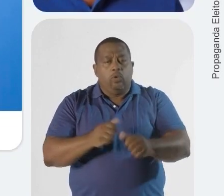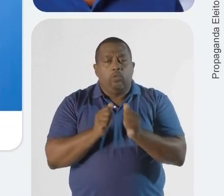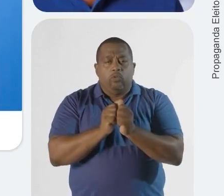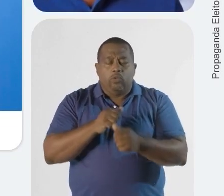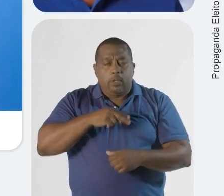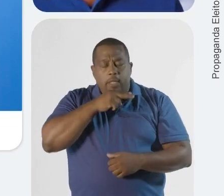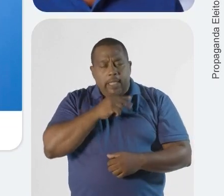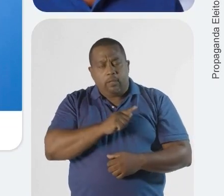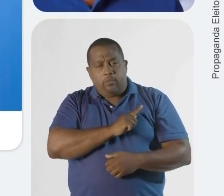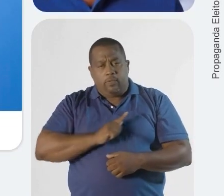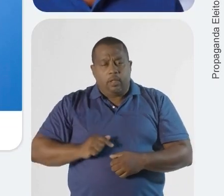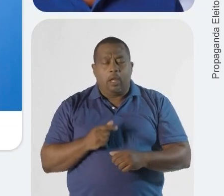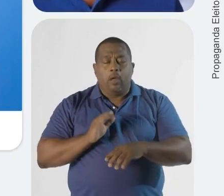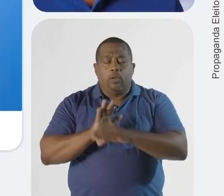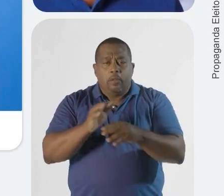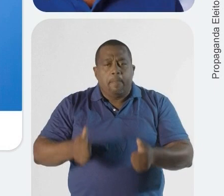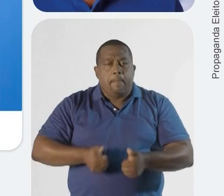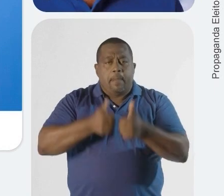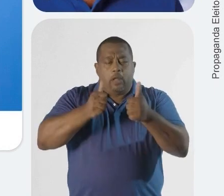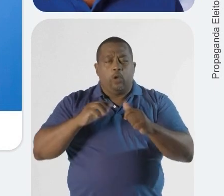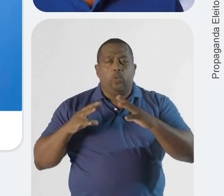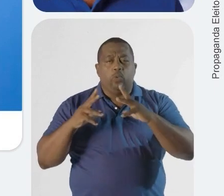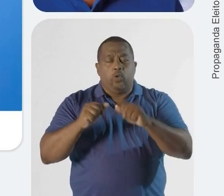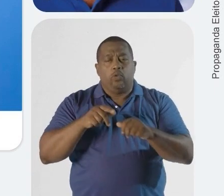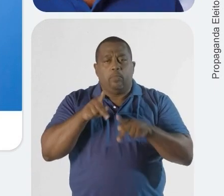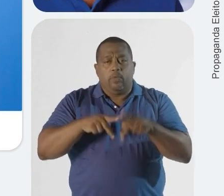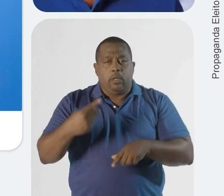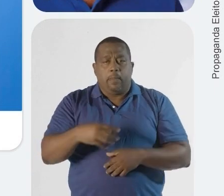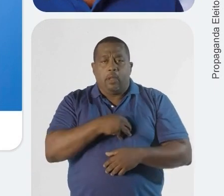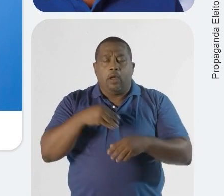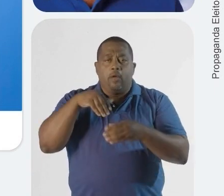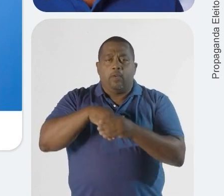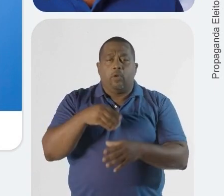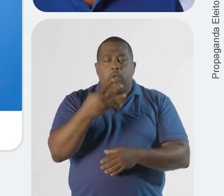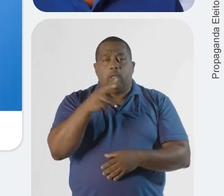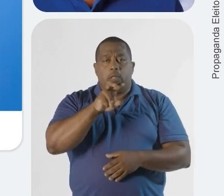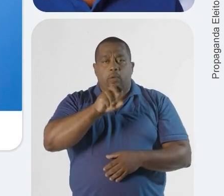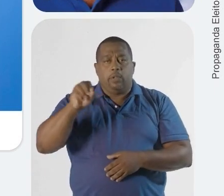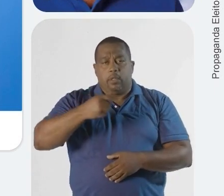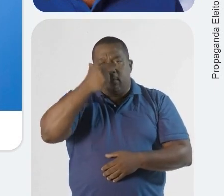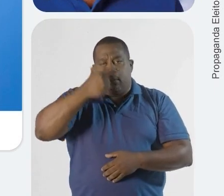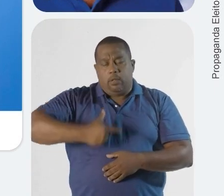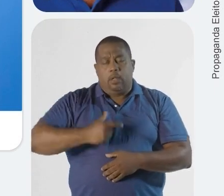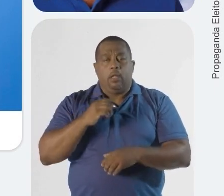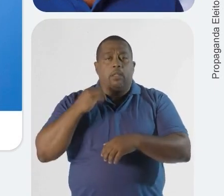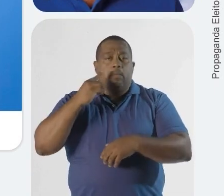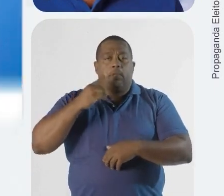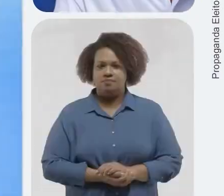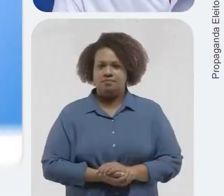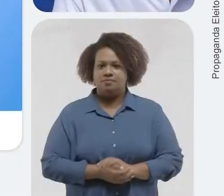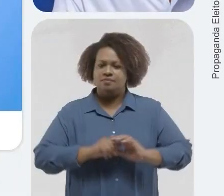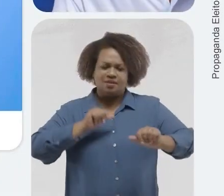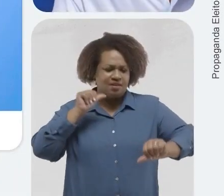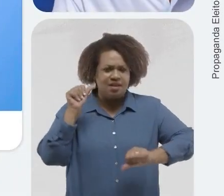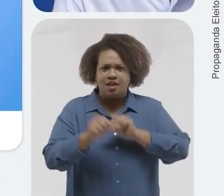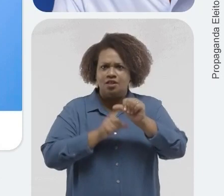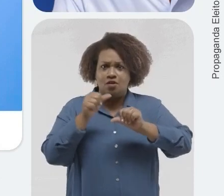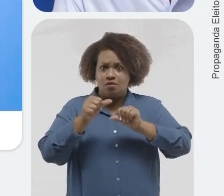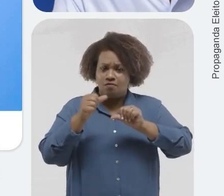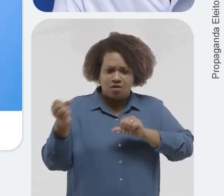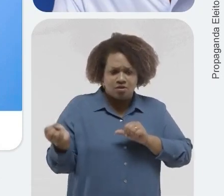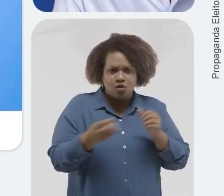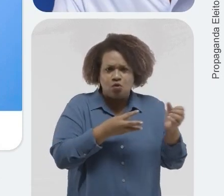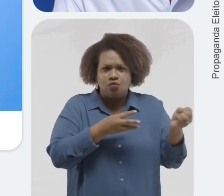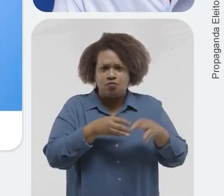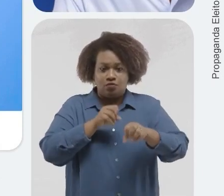junto com o ACM Neto Governador garantir dias melhores para todos os baianos. Vote 45, 800. Brenda Alves para deputado estadual. Para renovar e